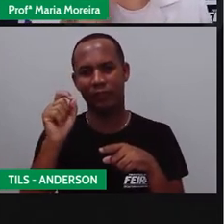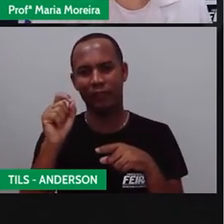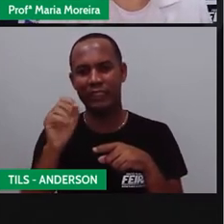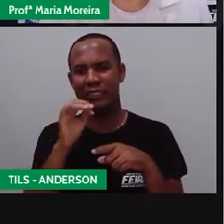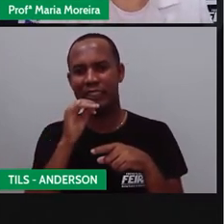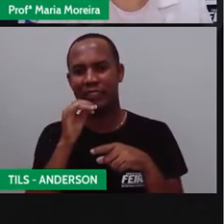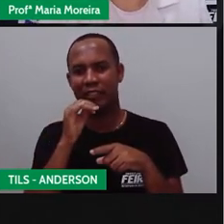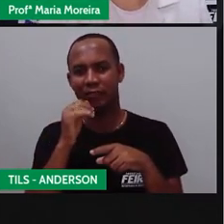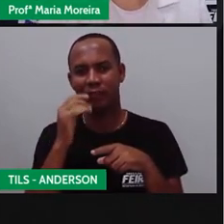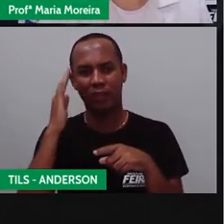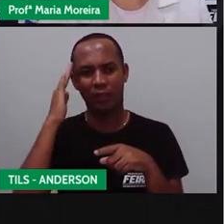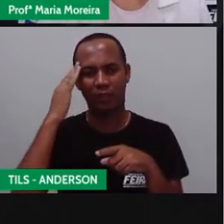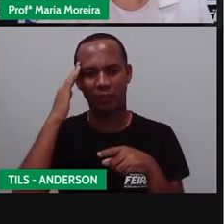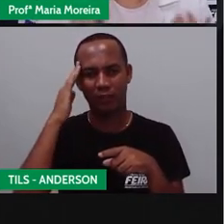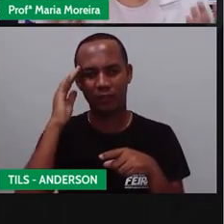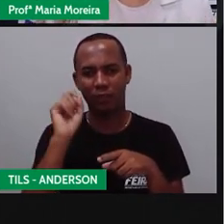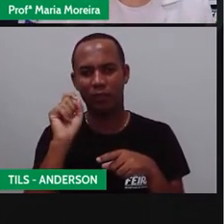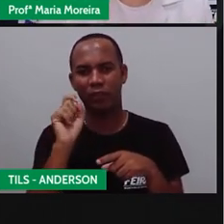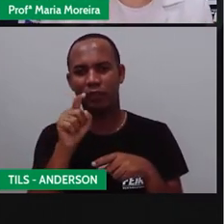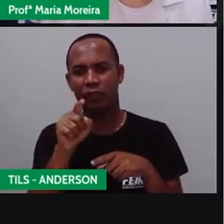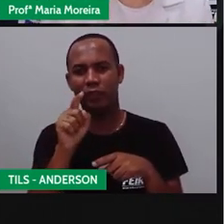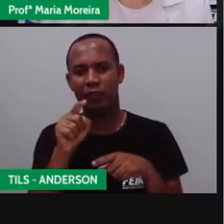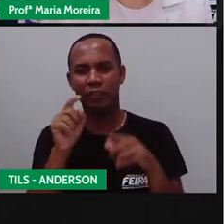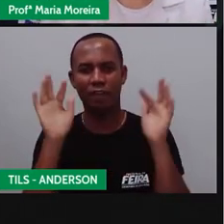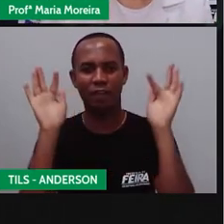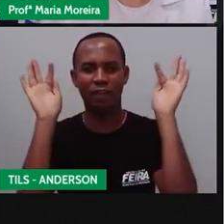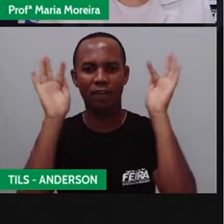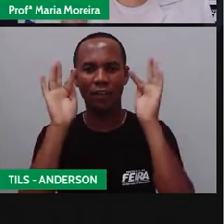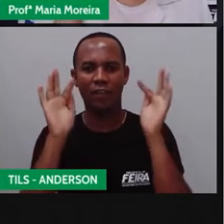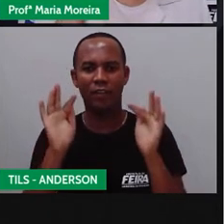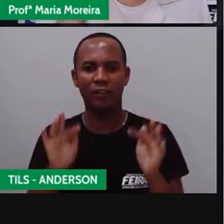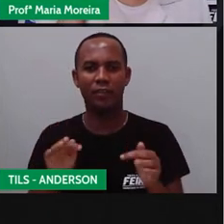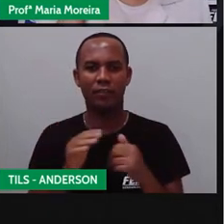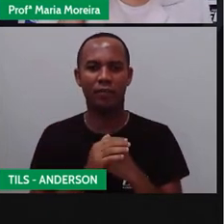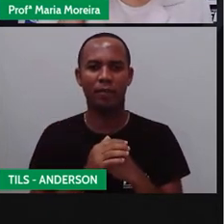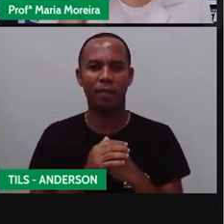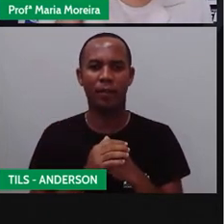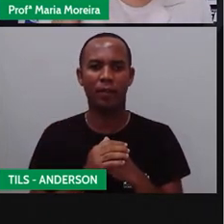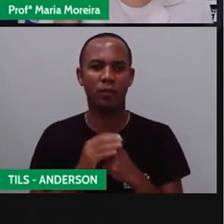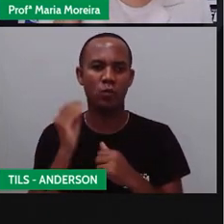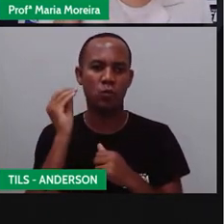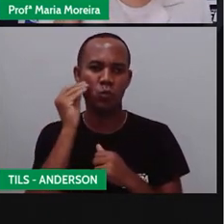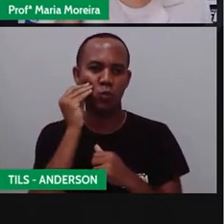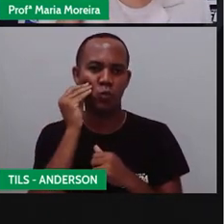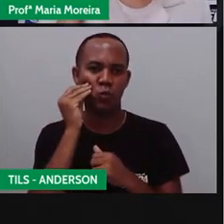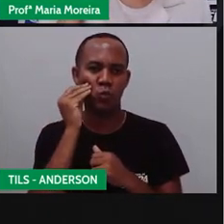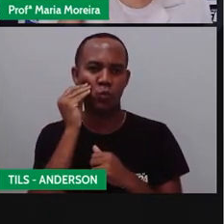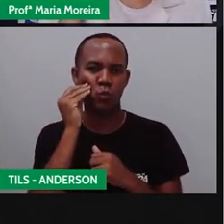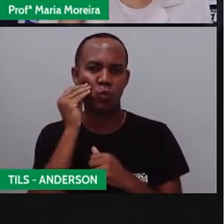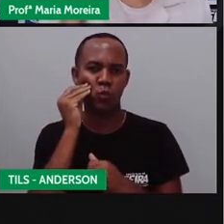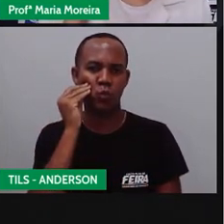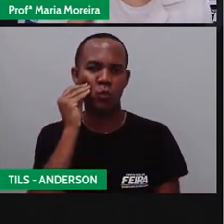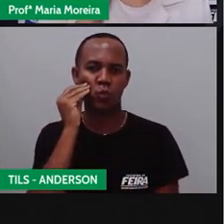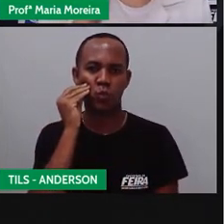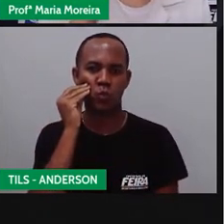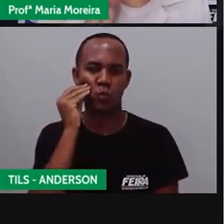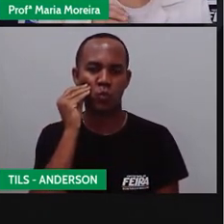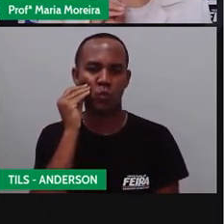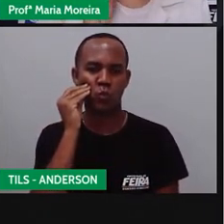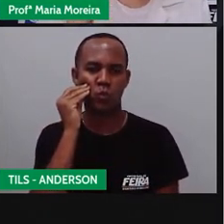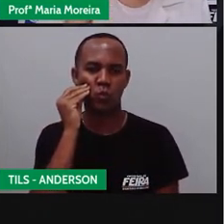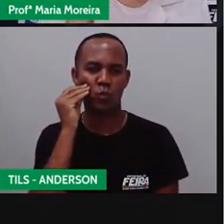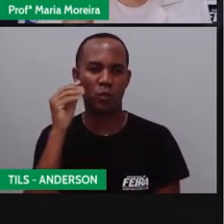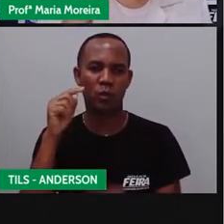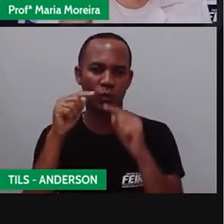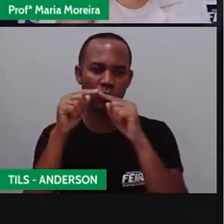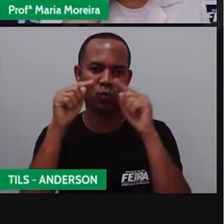sorriso, automaticamente entendo que você tá o quê? Feliz. Se você manda o beijinho com o coraçãozinho, eu já sei o